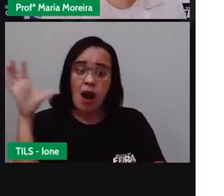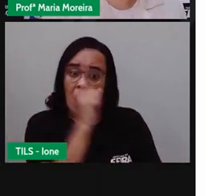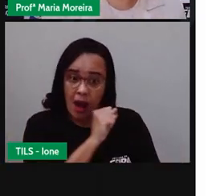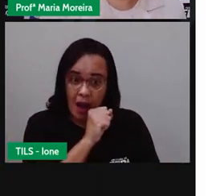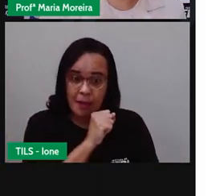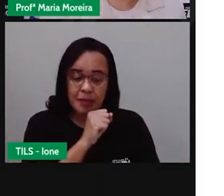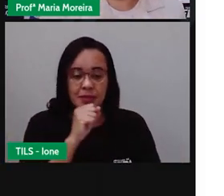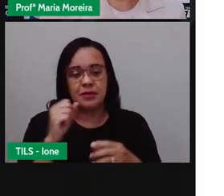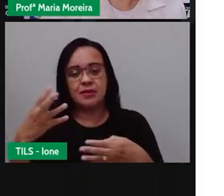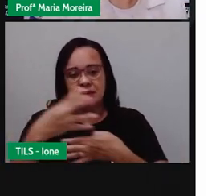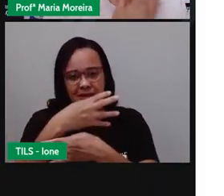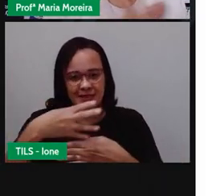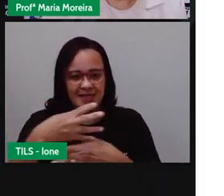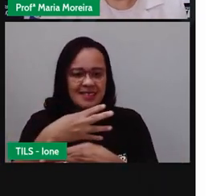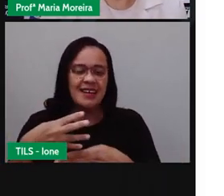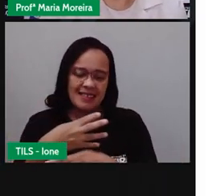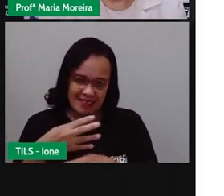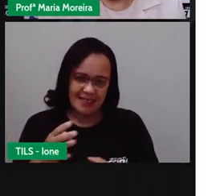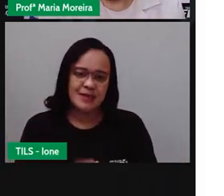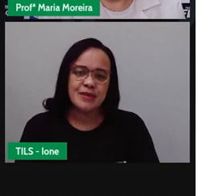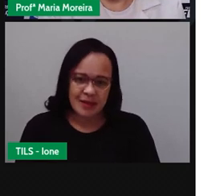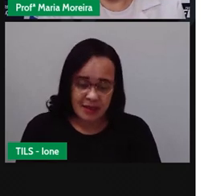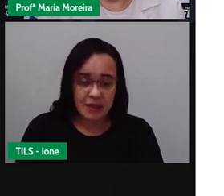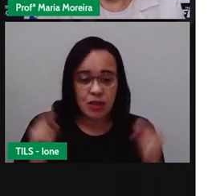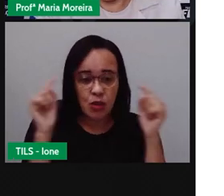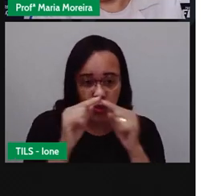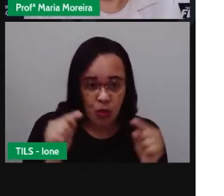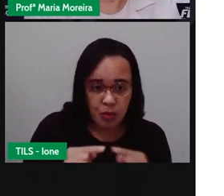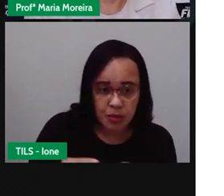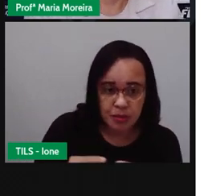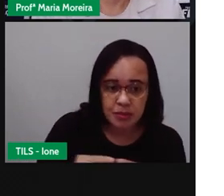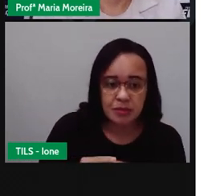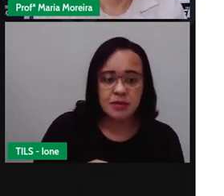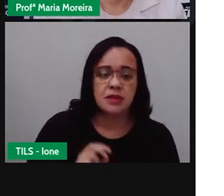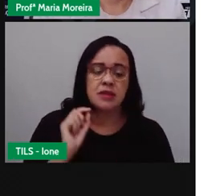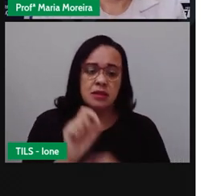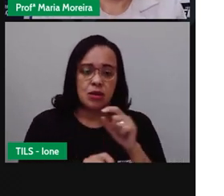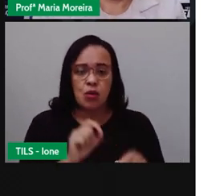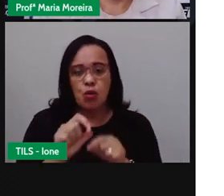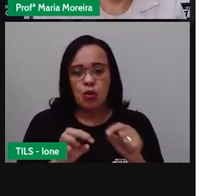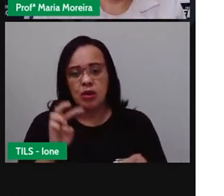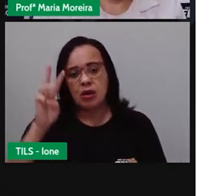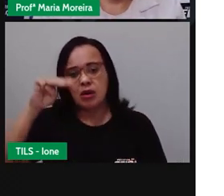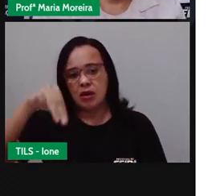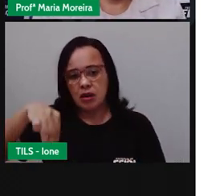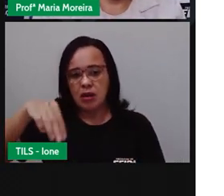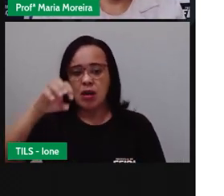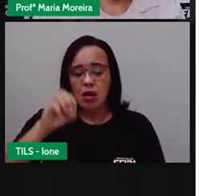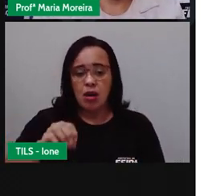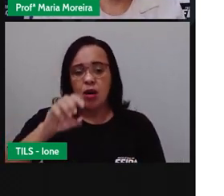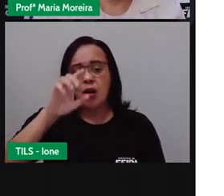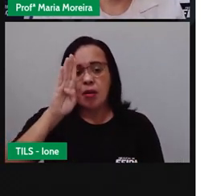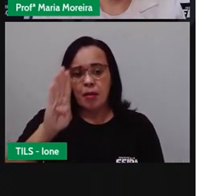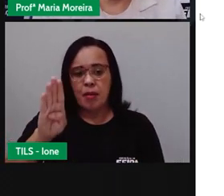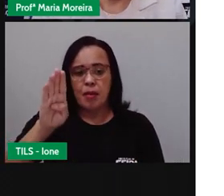Isso também faz parte de quê? Da mobilidade urbana. Tá? Vamos mudar aqui.